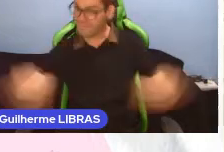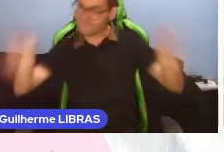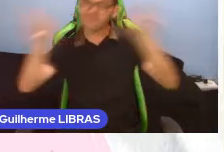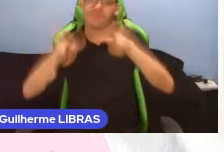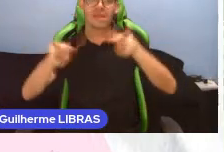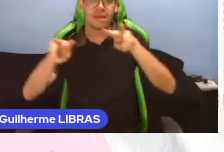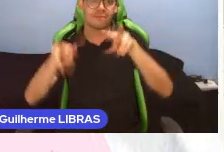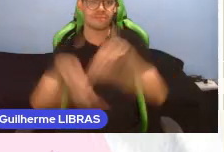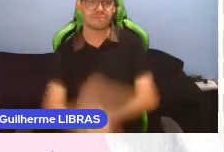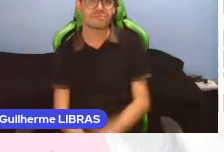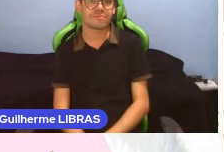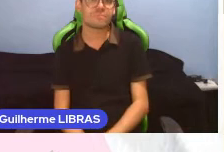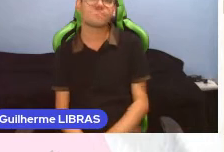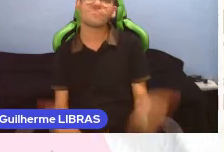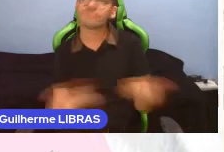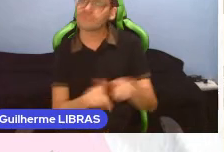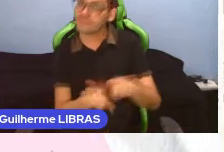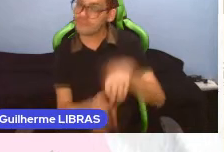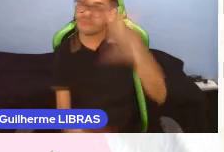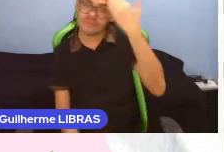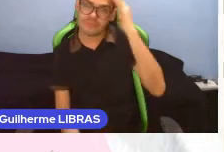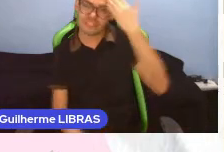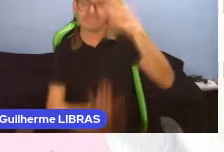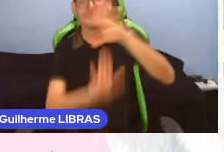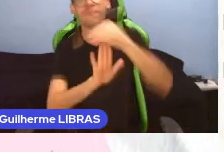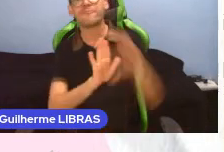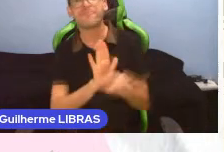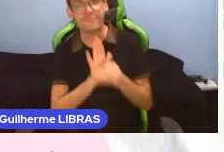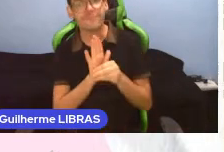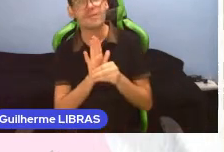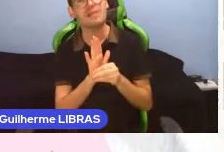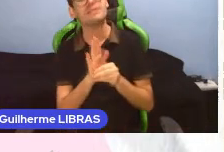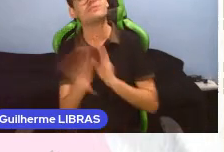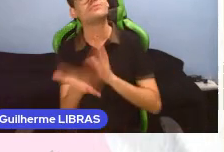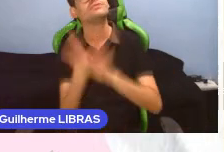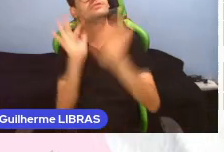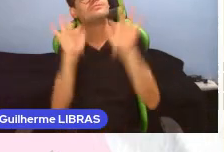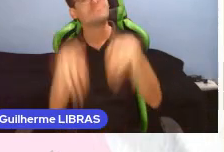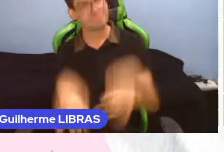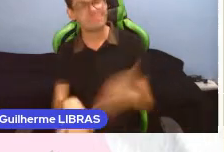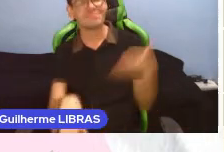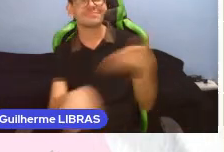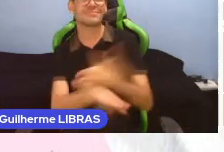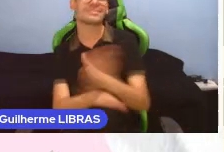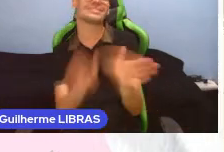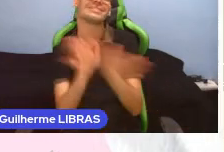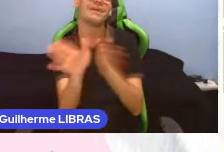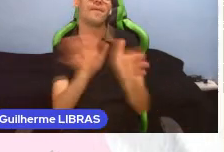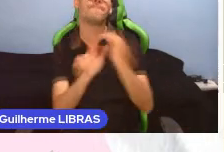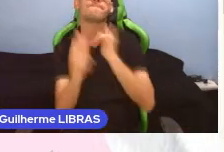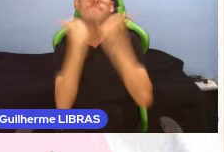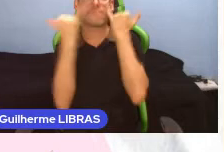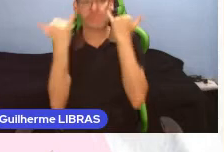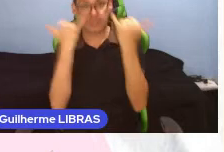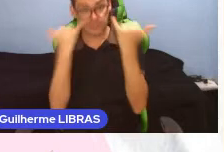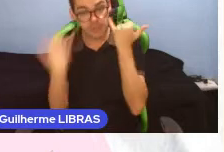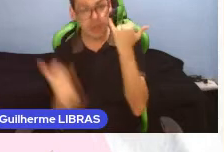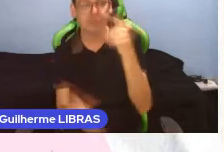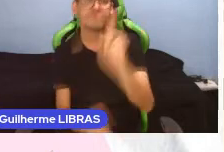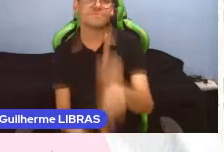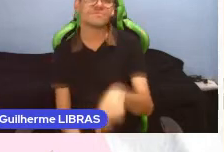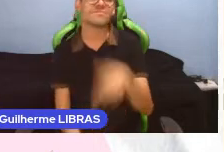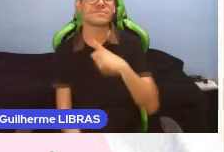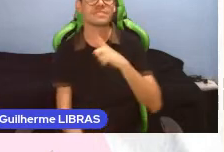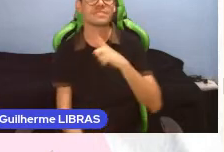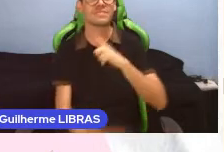sinais, entendimento do conteúdo e, por fim, o acesso à informação. Deve ficar preferencialmente no